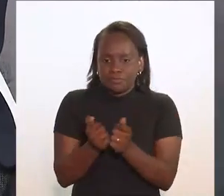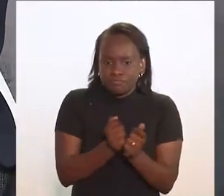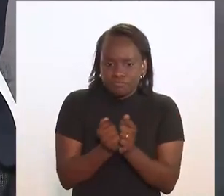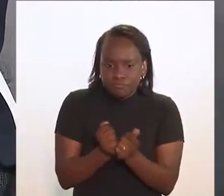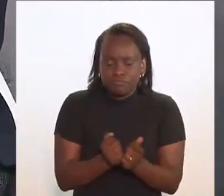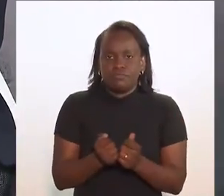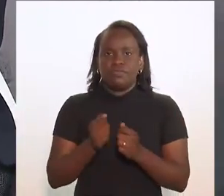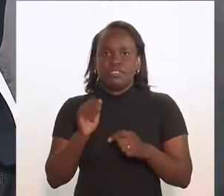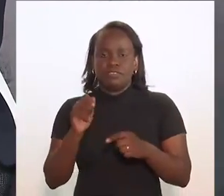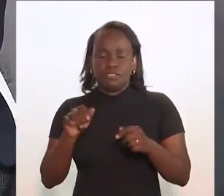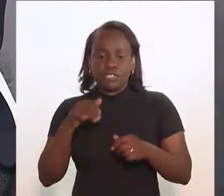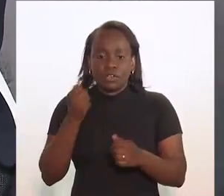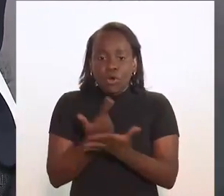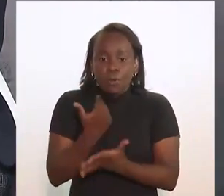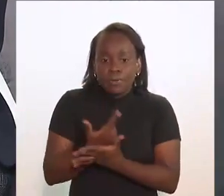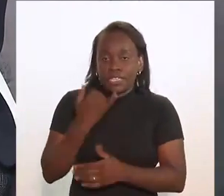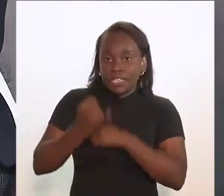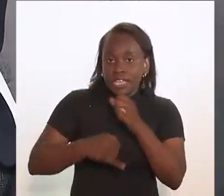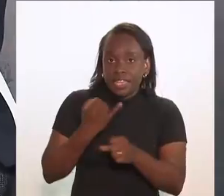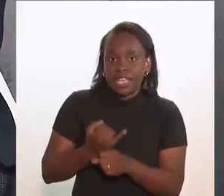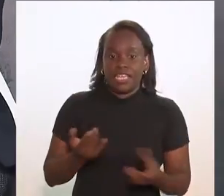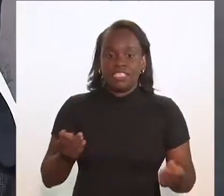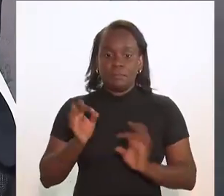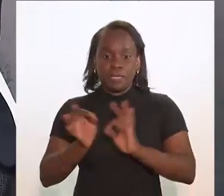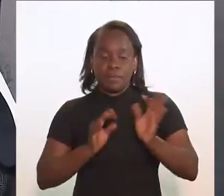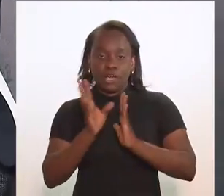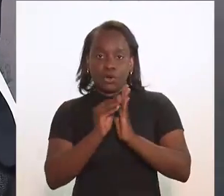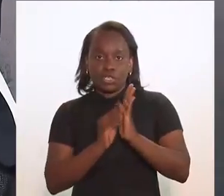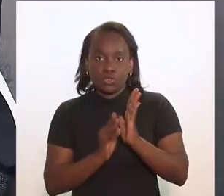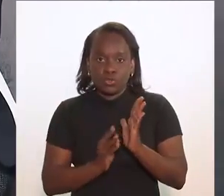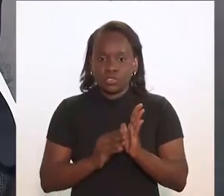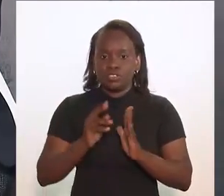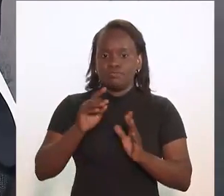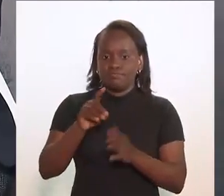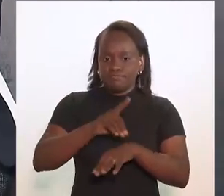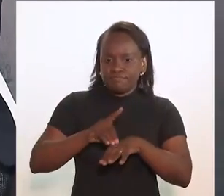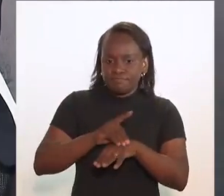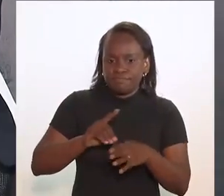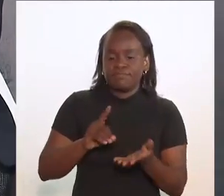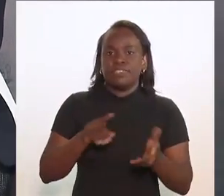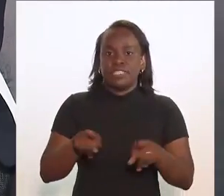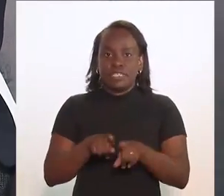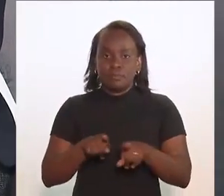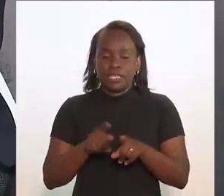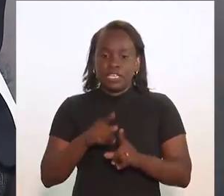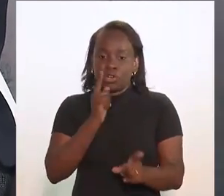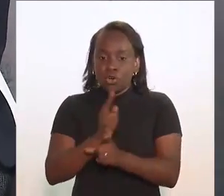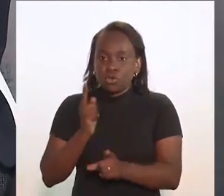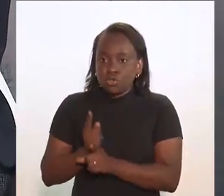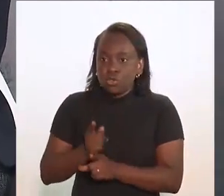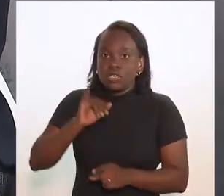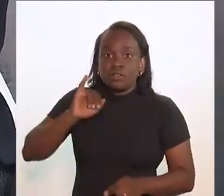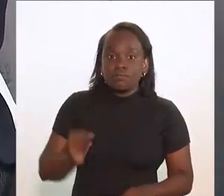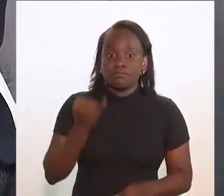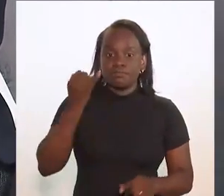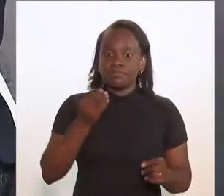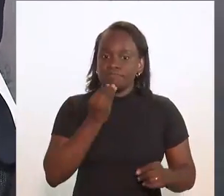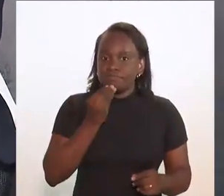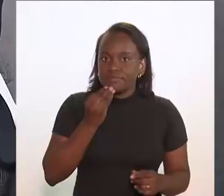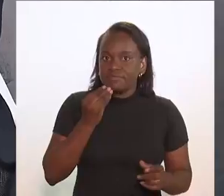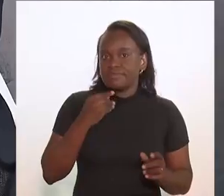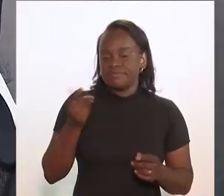estúdios de animação, o consumo pela internet, e a produção de conteúdo criativo digitalizado encontraram na crise uma